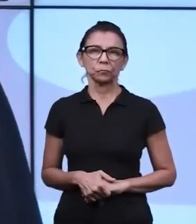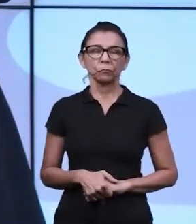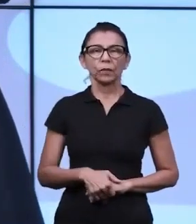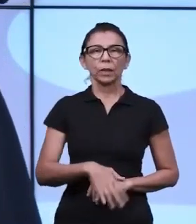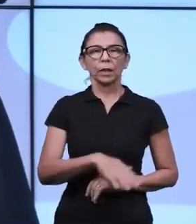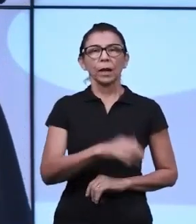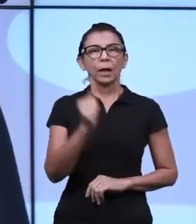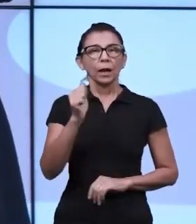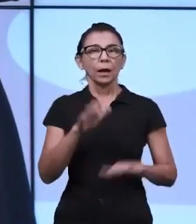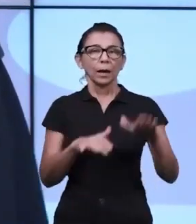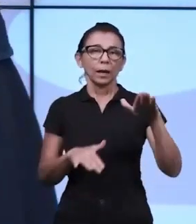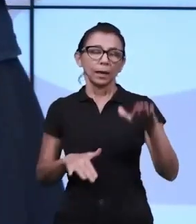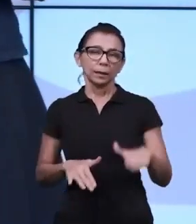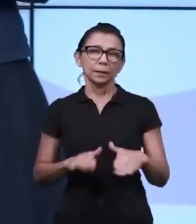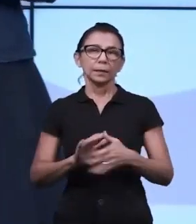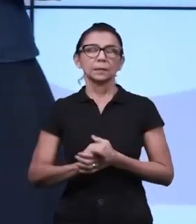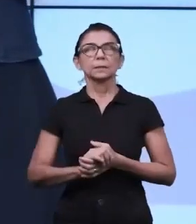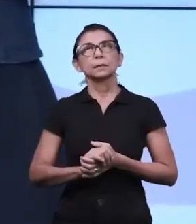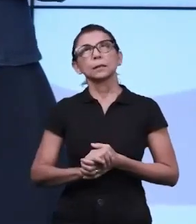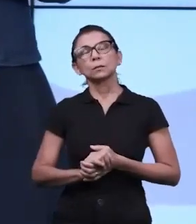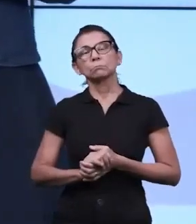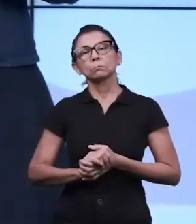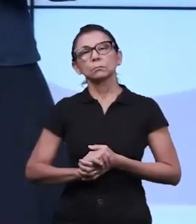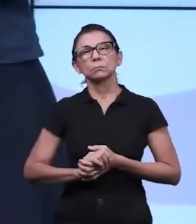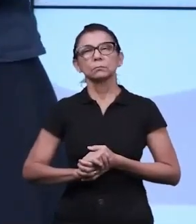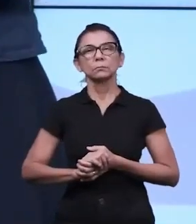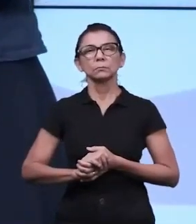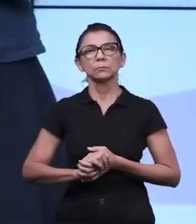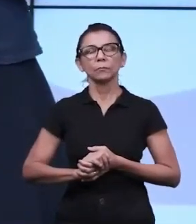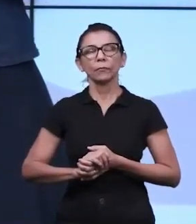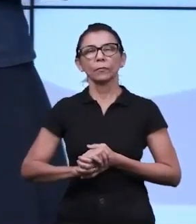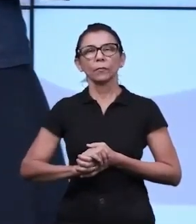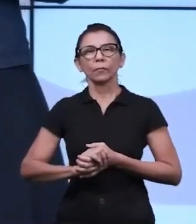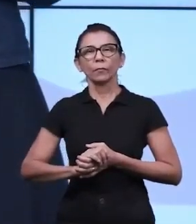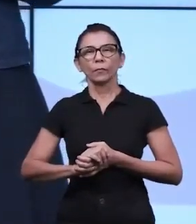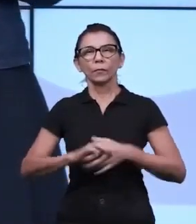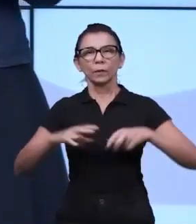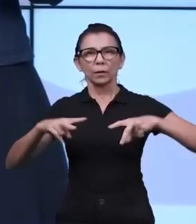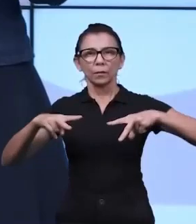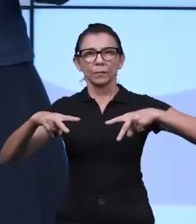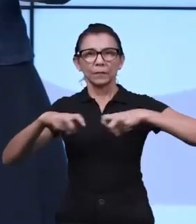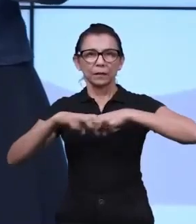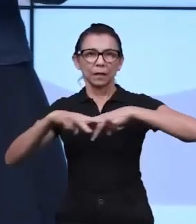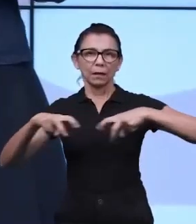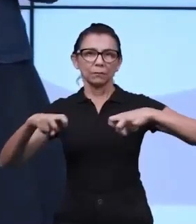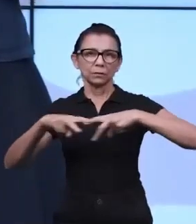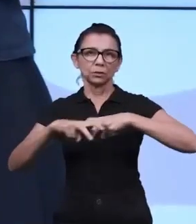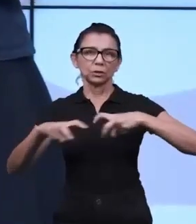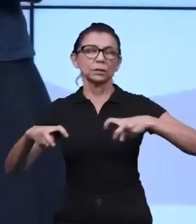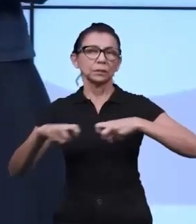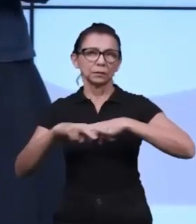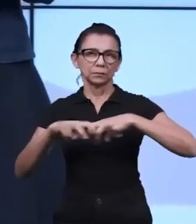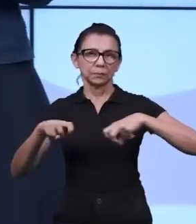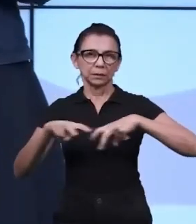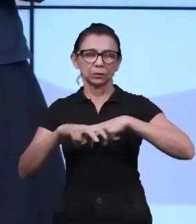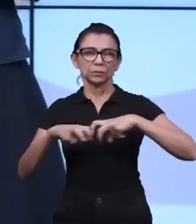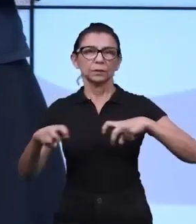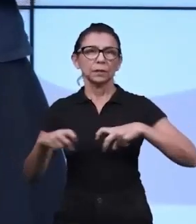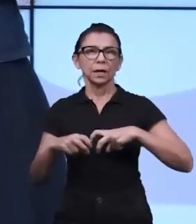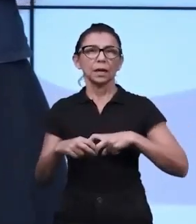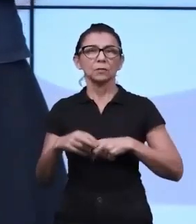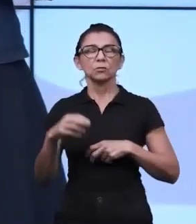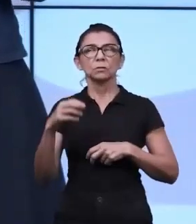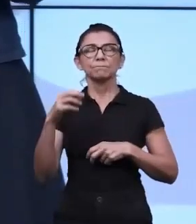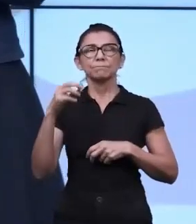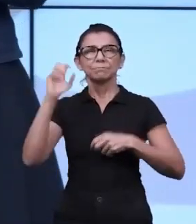ou uma hiperatividade, normalmente é uma criança mais agitada e que tem menor capacidade de manter o foco, de manter a